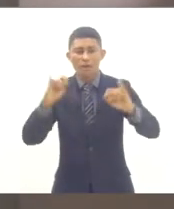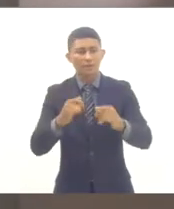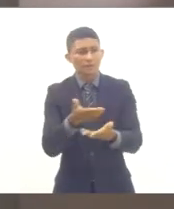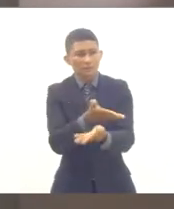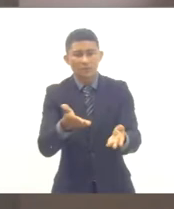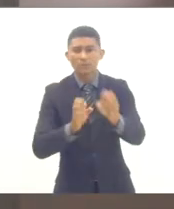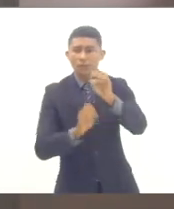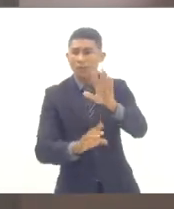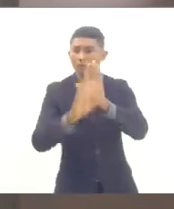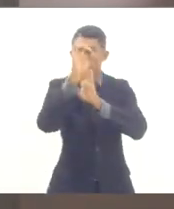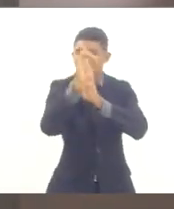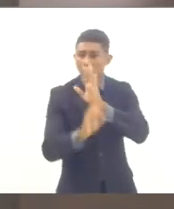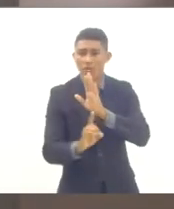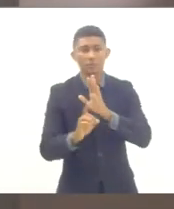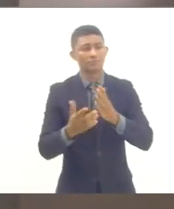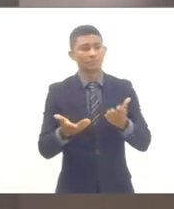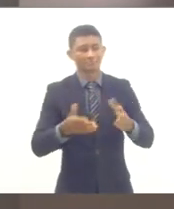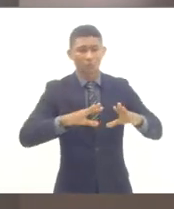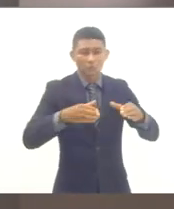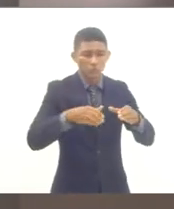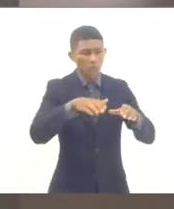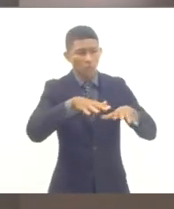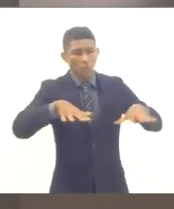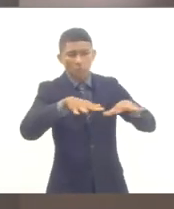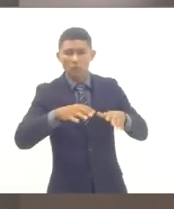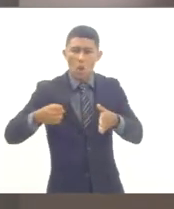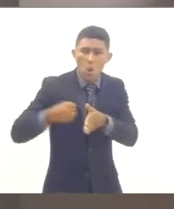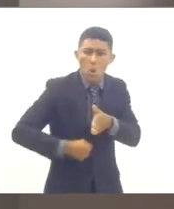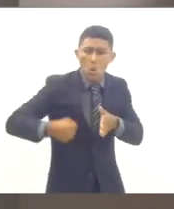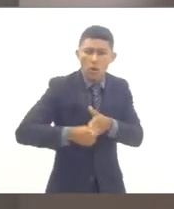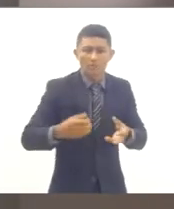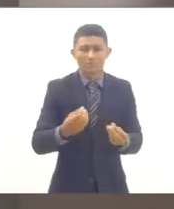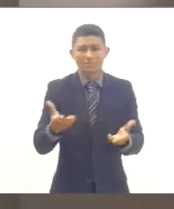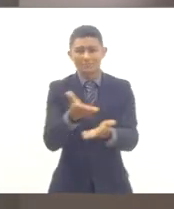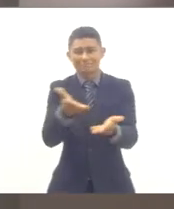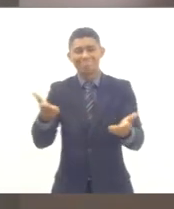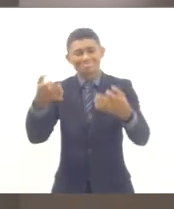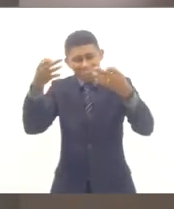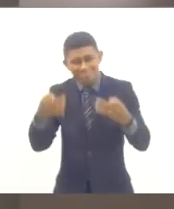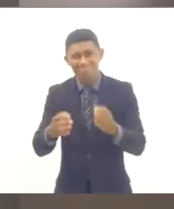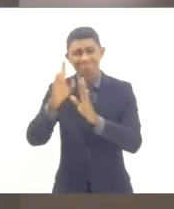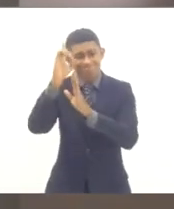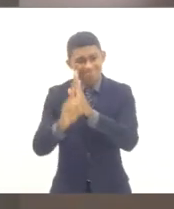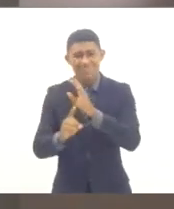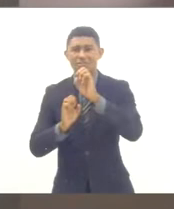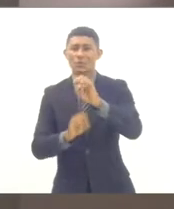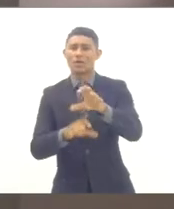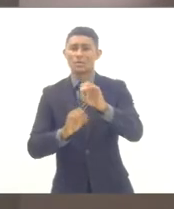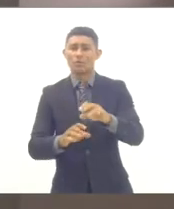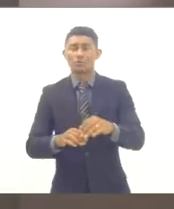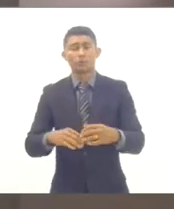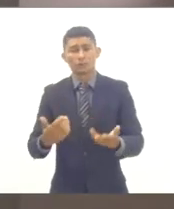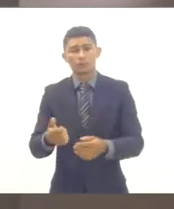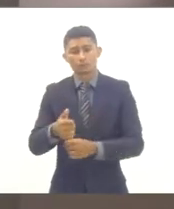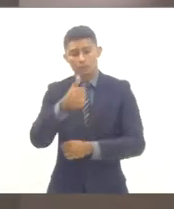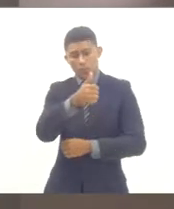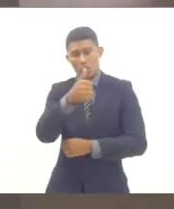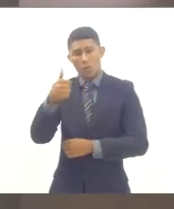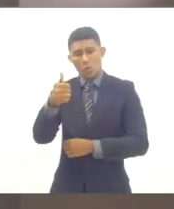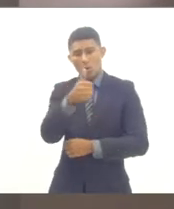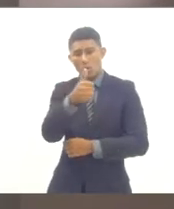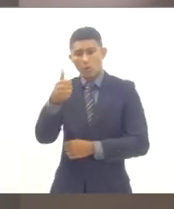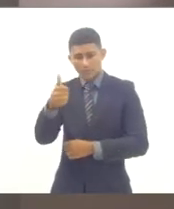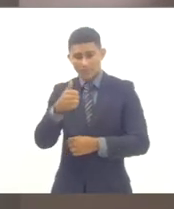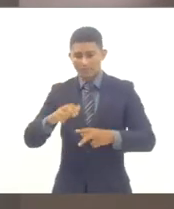diretivo, lutam para garantir o direito à educação de todas as meninas. Onze ativistas apoiadas pelo Fundo Malala